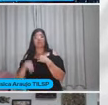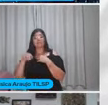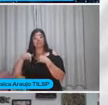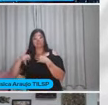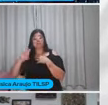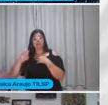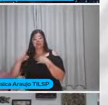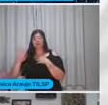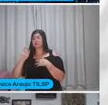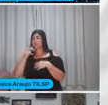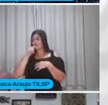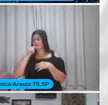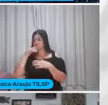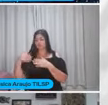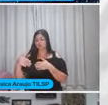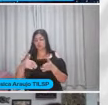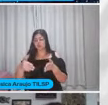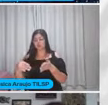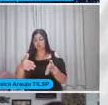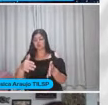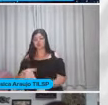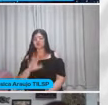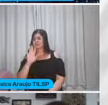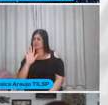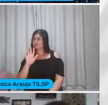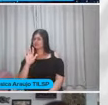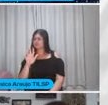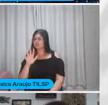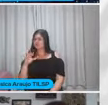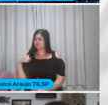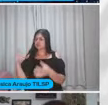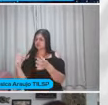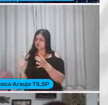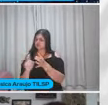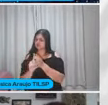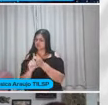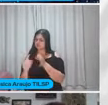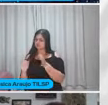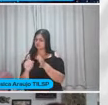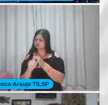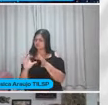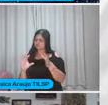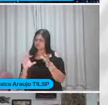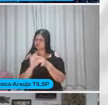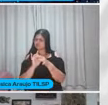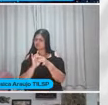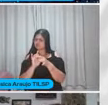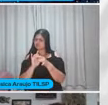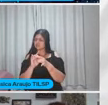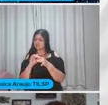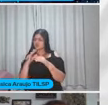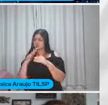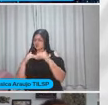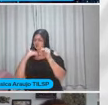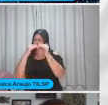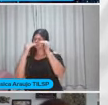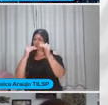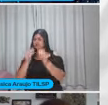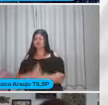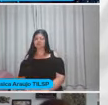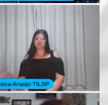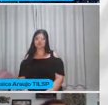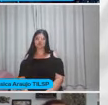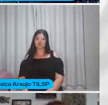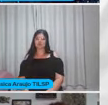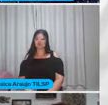rios Mas Será que Eu estou integrando? Gente A gente só consegue avançar Para um outro nível De